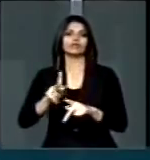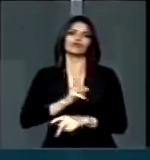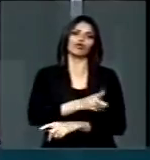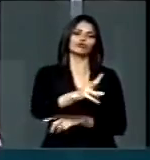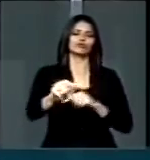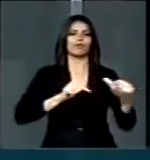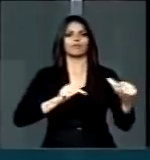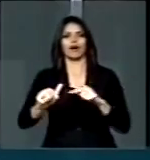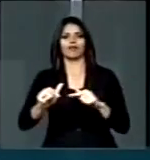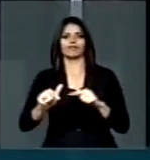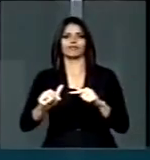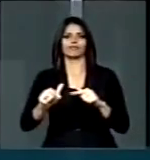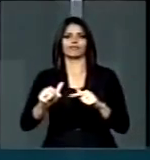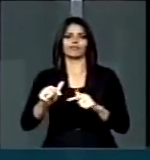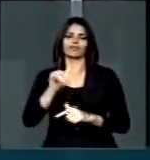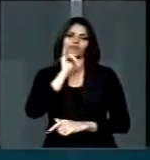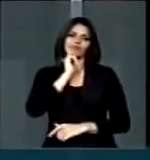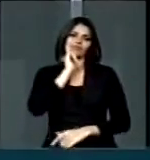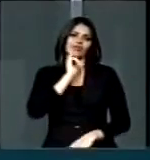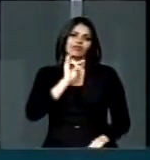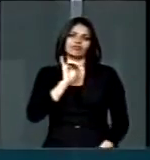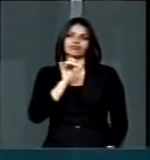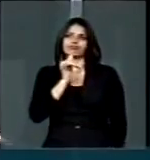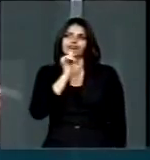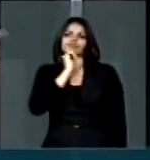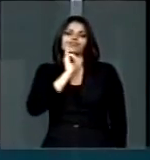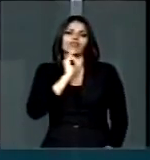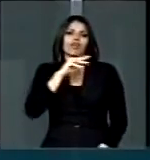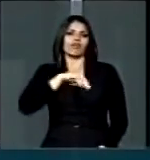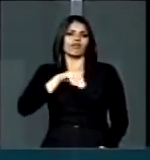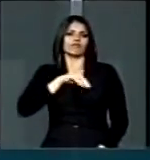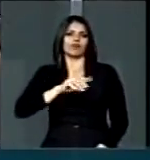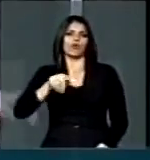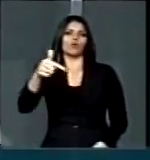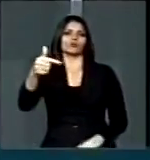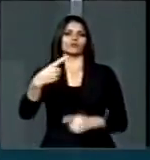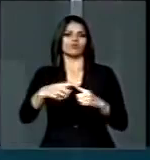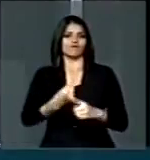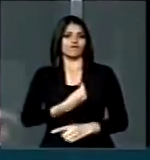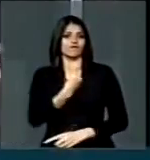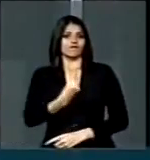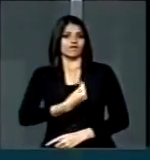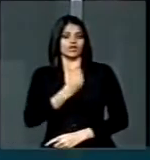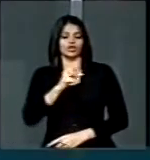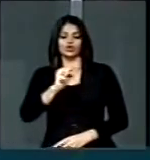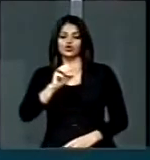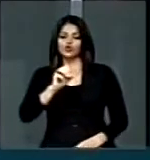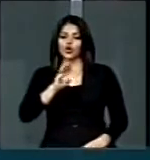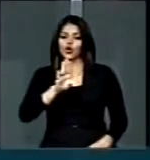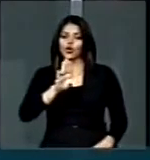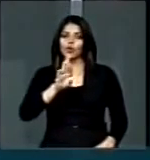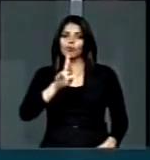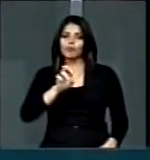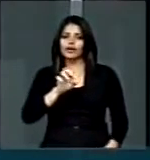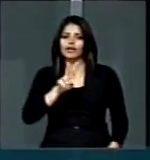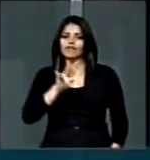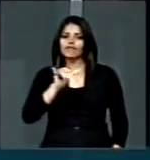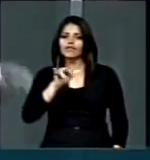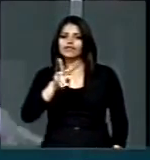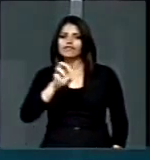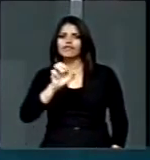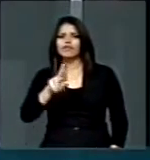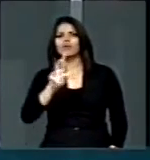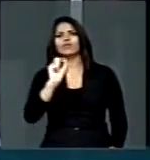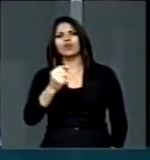fazer um bico, precisam ter uma outra renda para poder sobreviver. Não é para ter lazer, é para poder